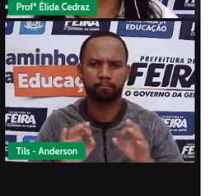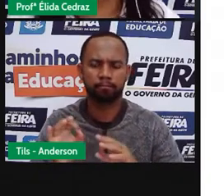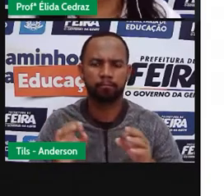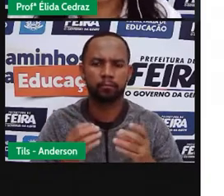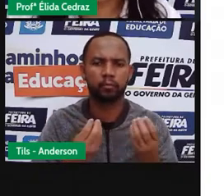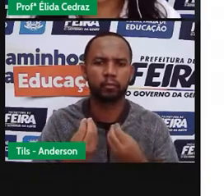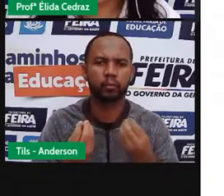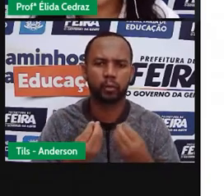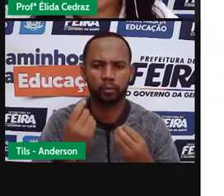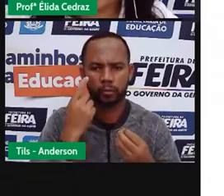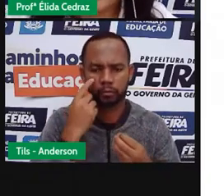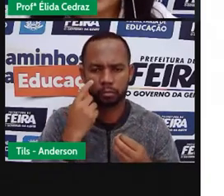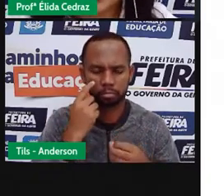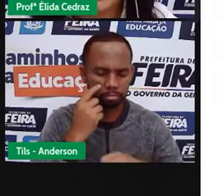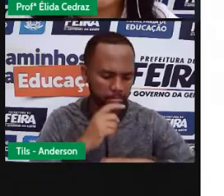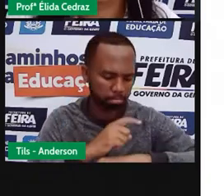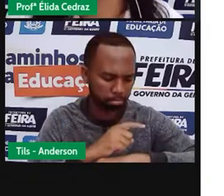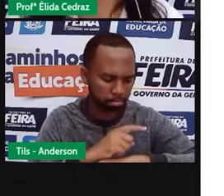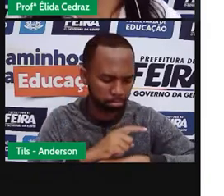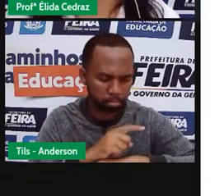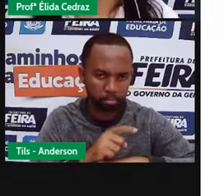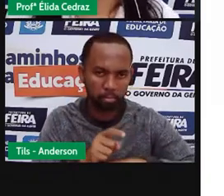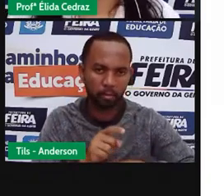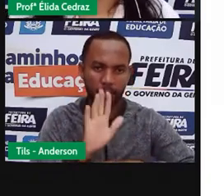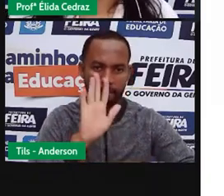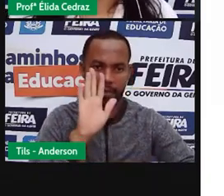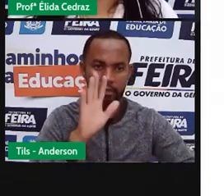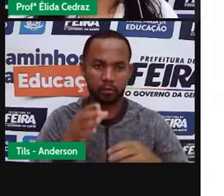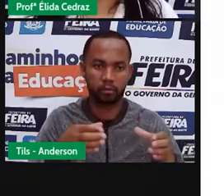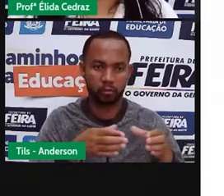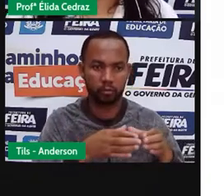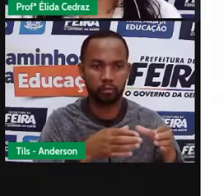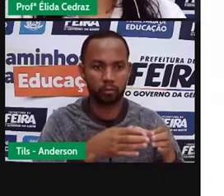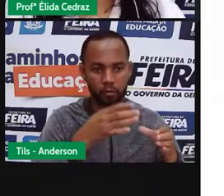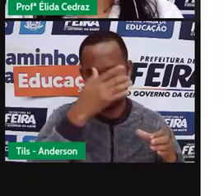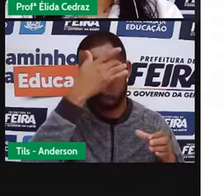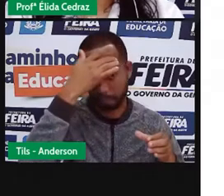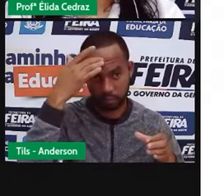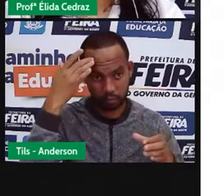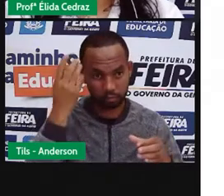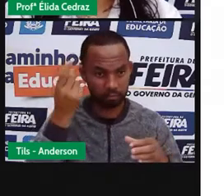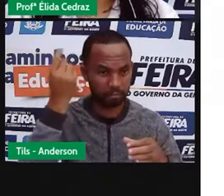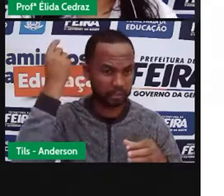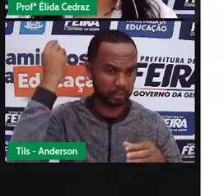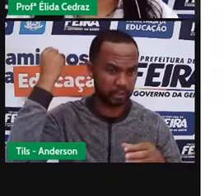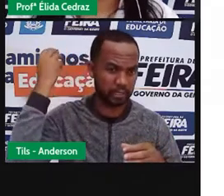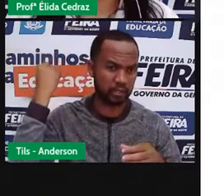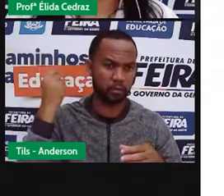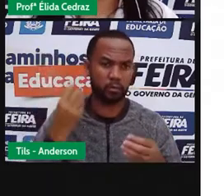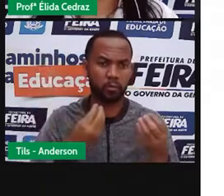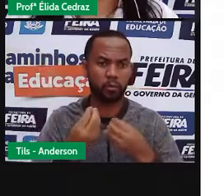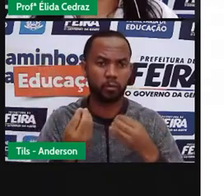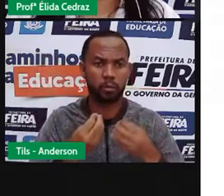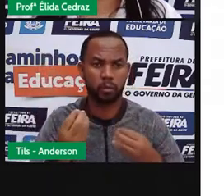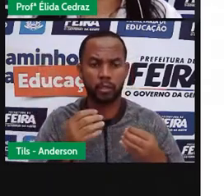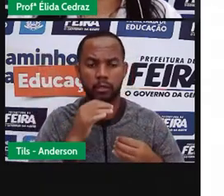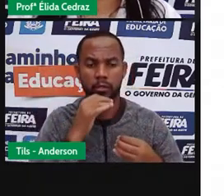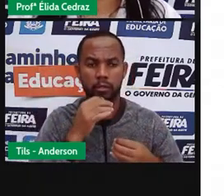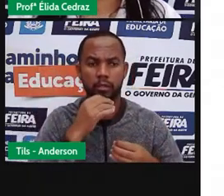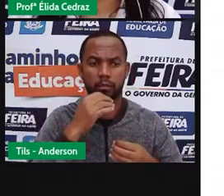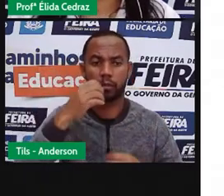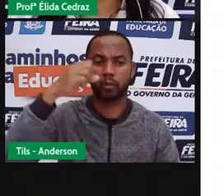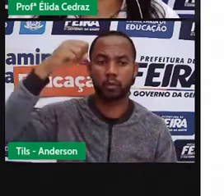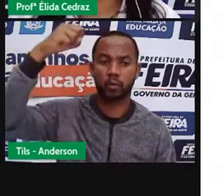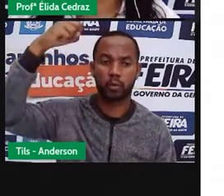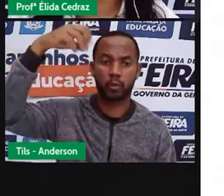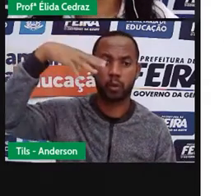pequeno. Mas os povos antigos, eles iam numa clareira, num terreno plano, onde pegassem a luz do